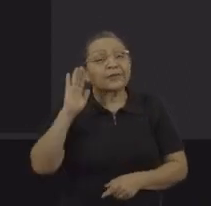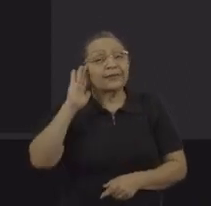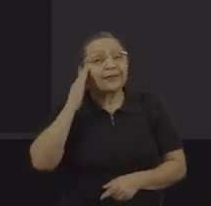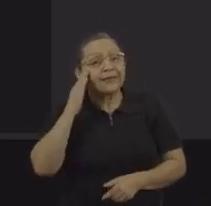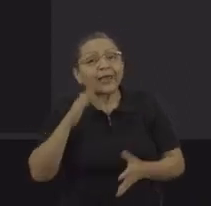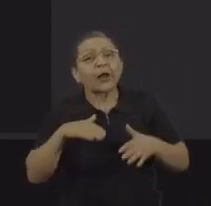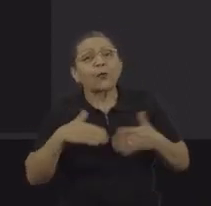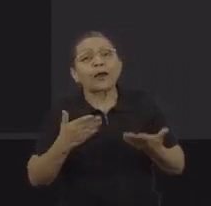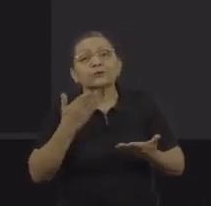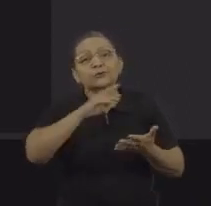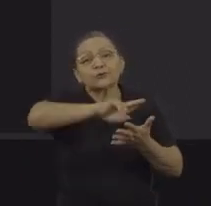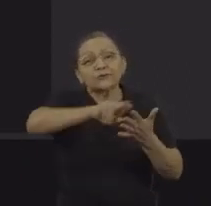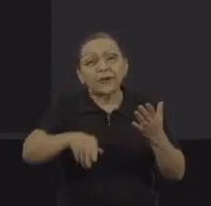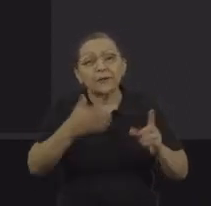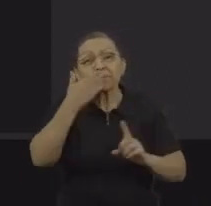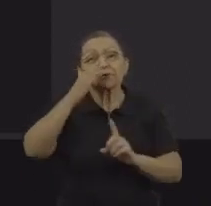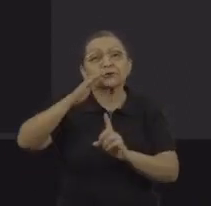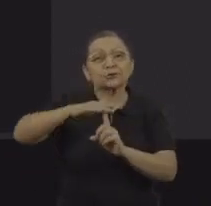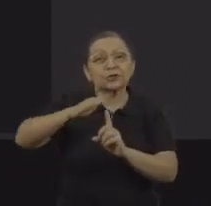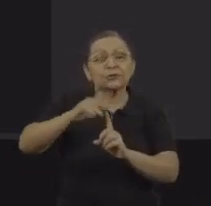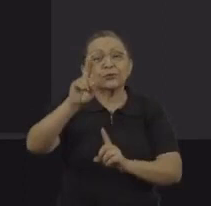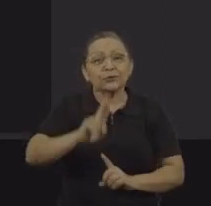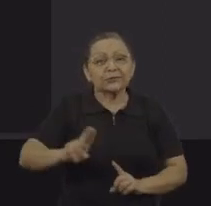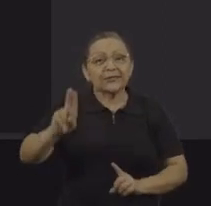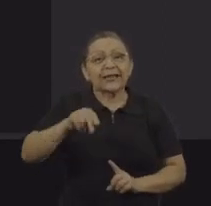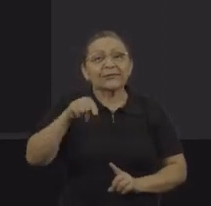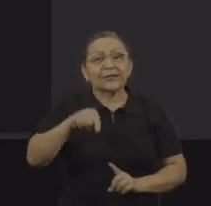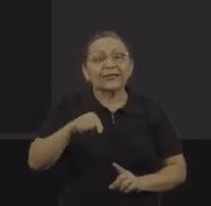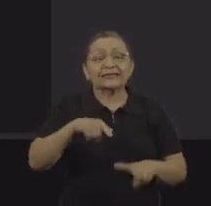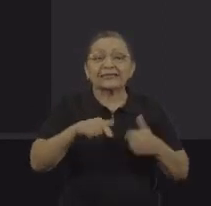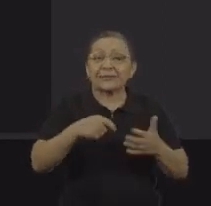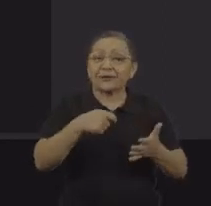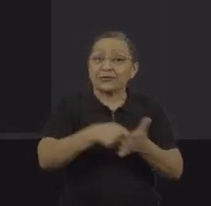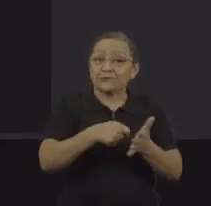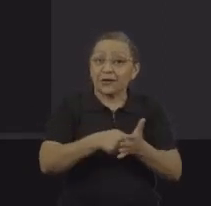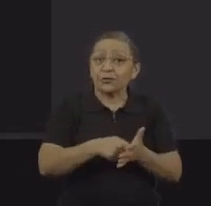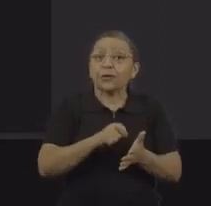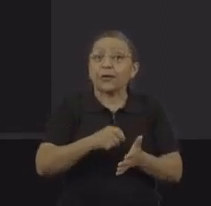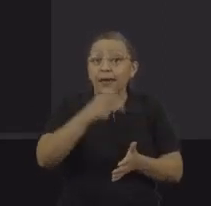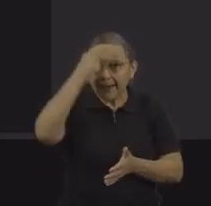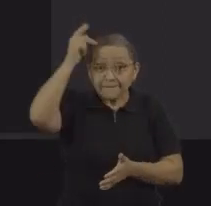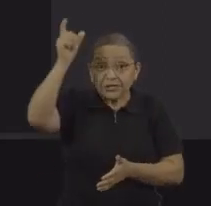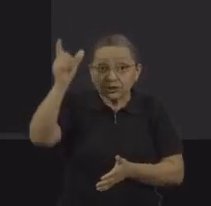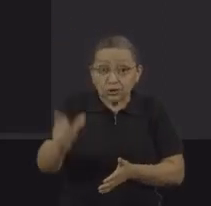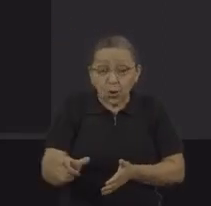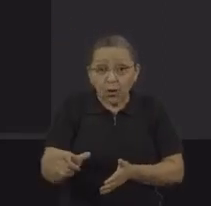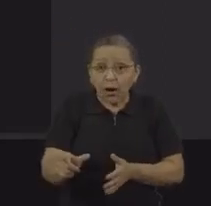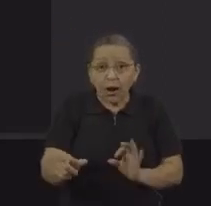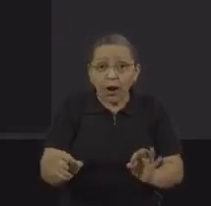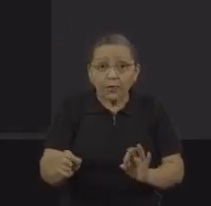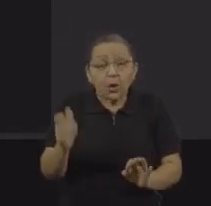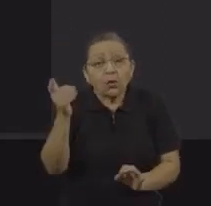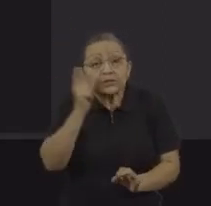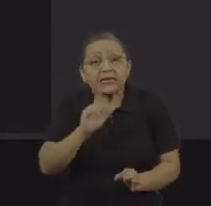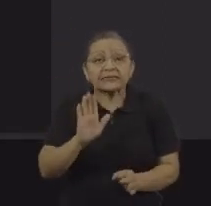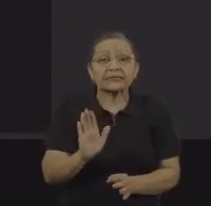artifícios utilizados na frente de trabalho para que o trabalhador não saia da sua